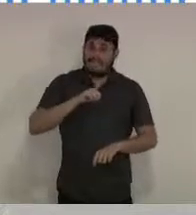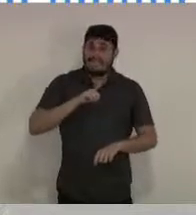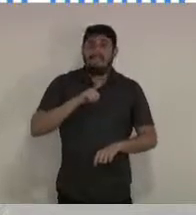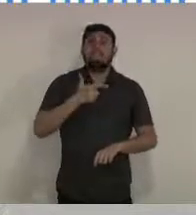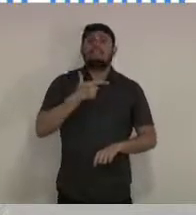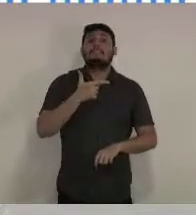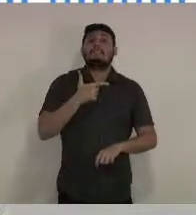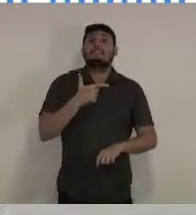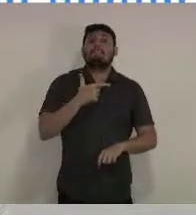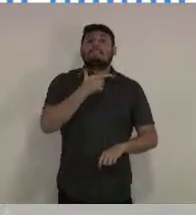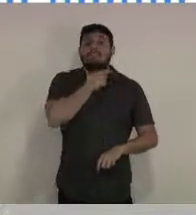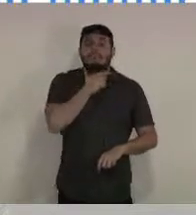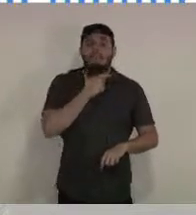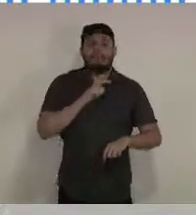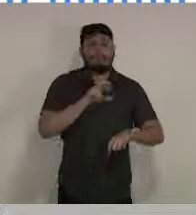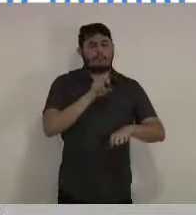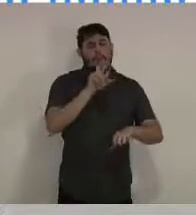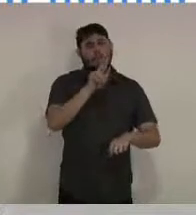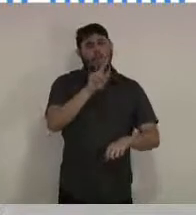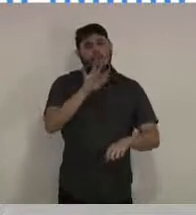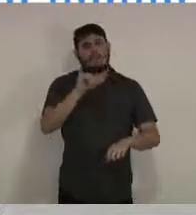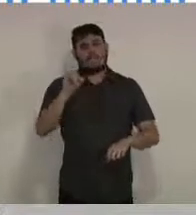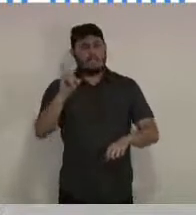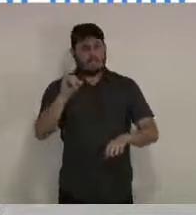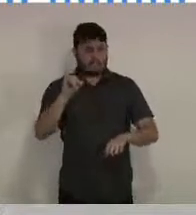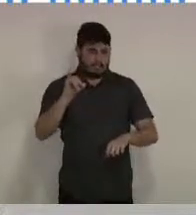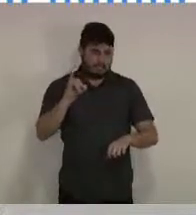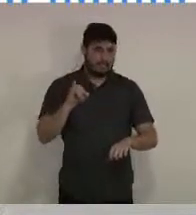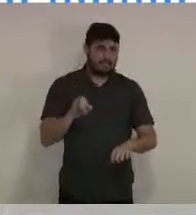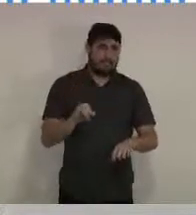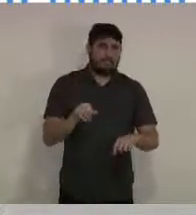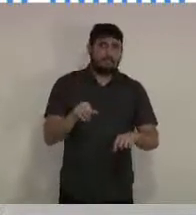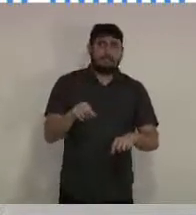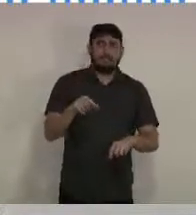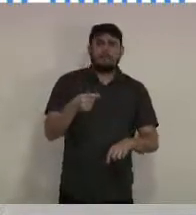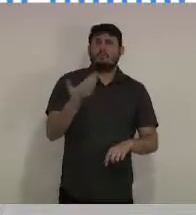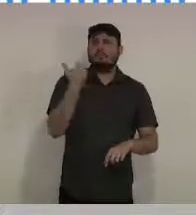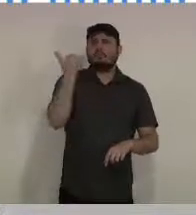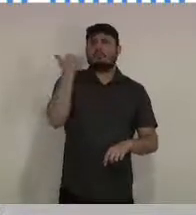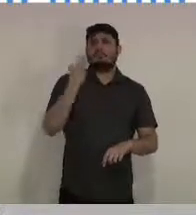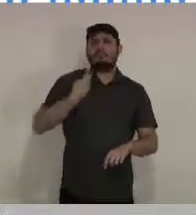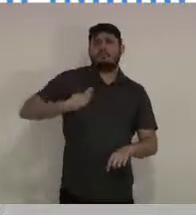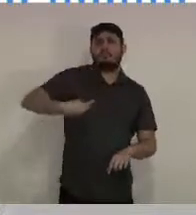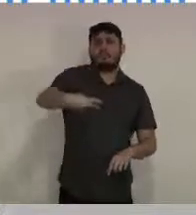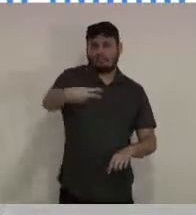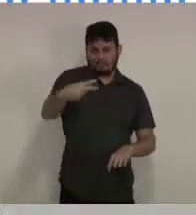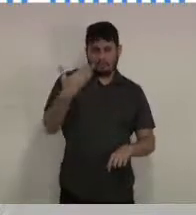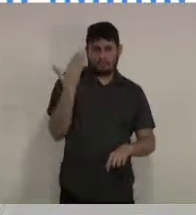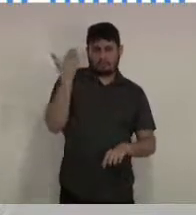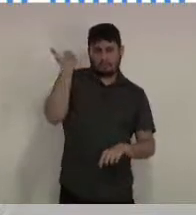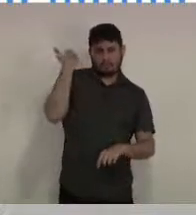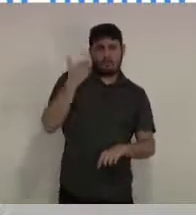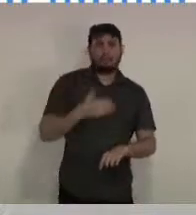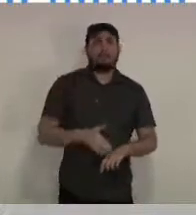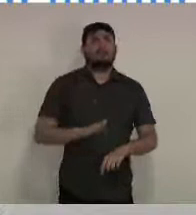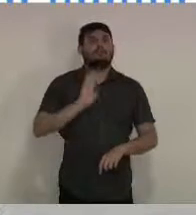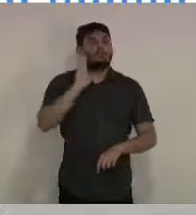leites de UTI da rede pública, da região, sobretudo nas duas últimas semanas, eles vêm com taxa de ocupação de